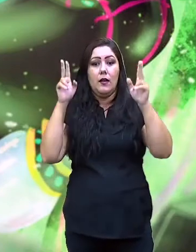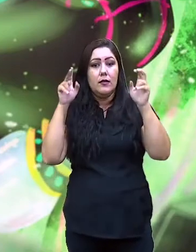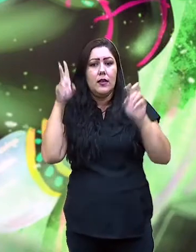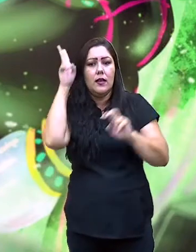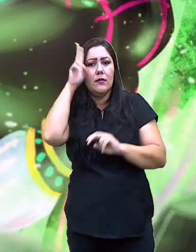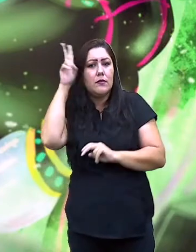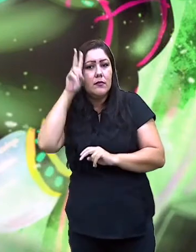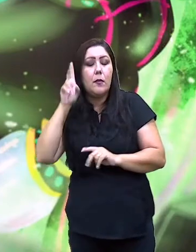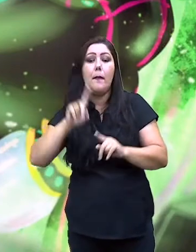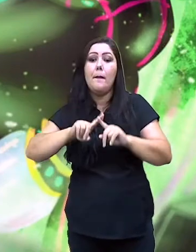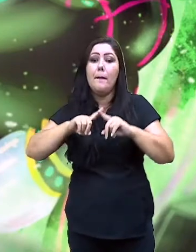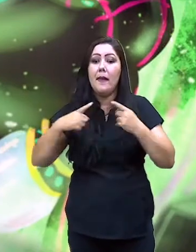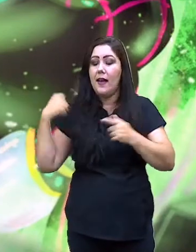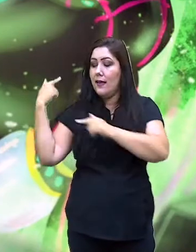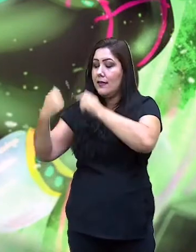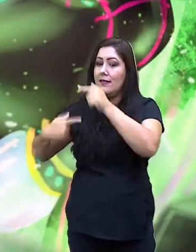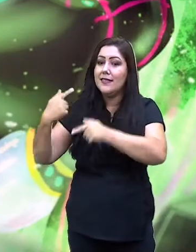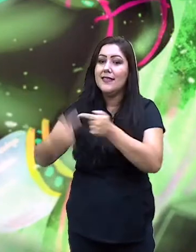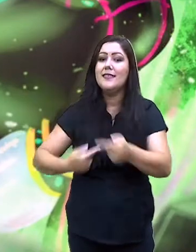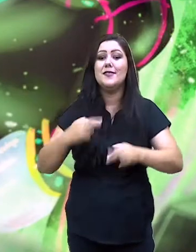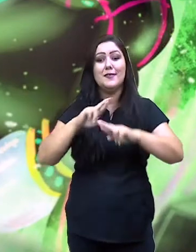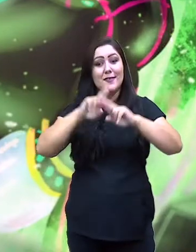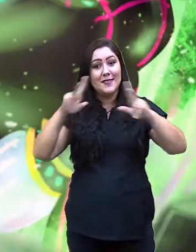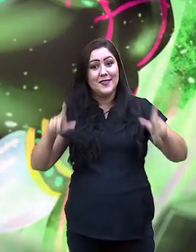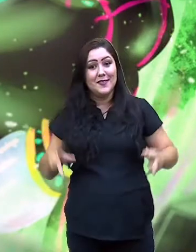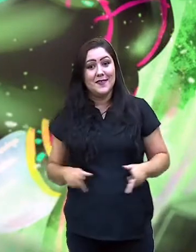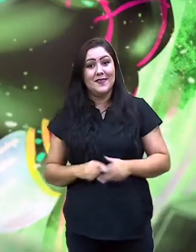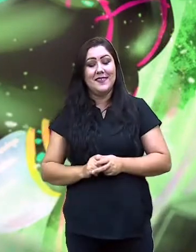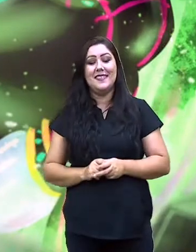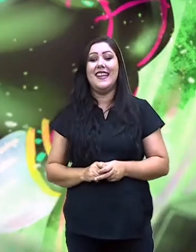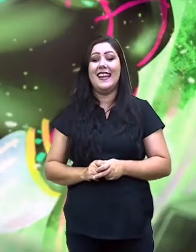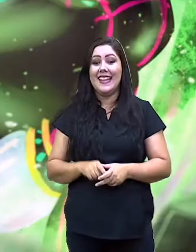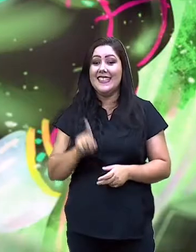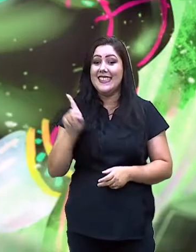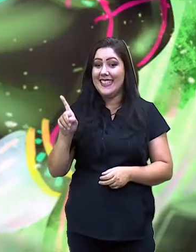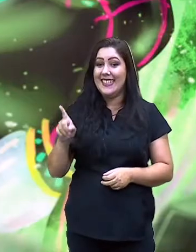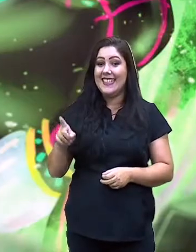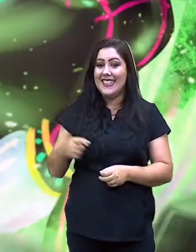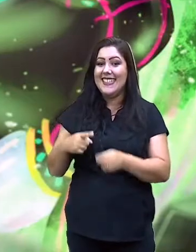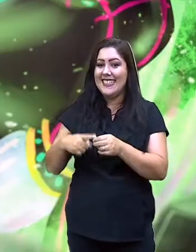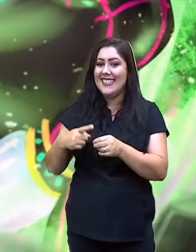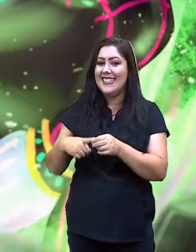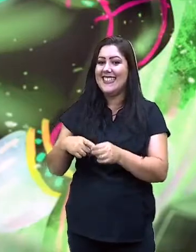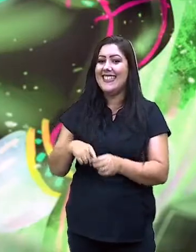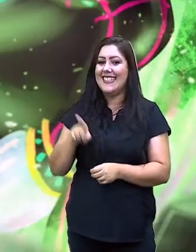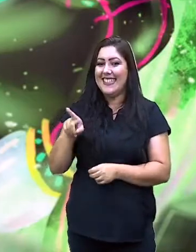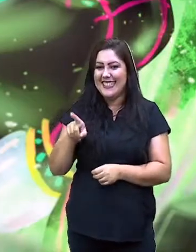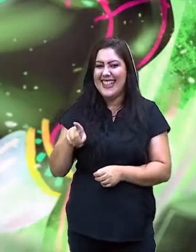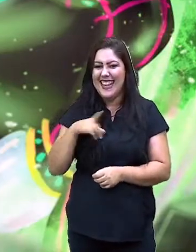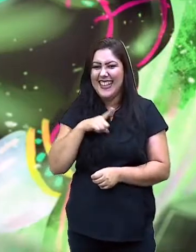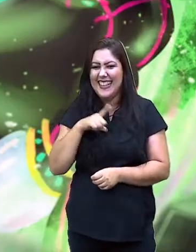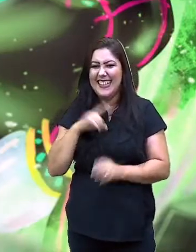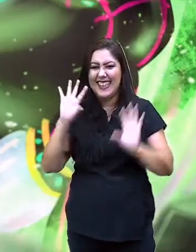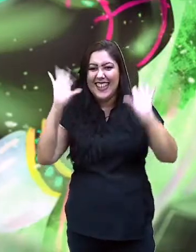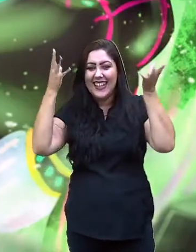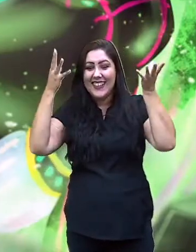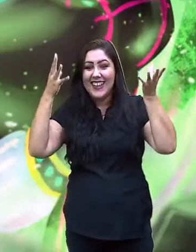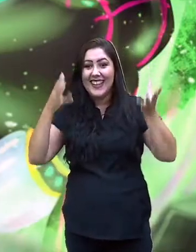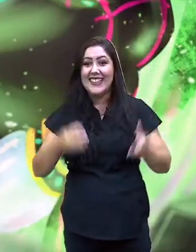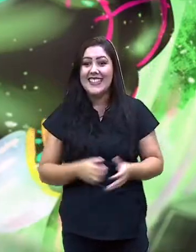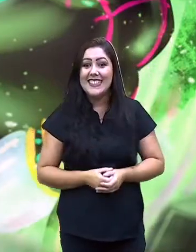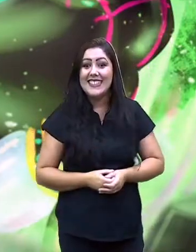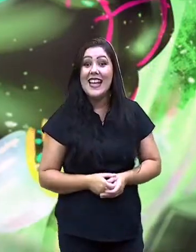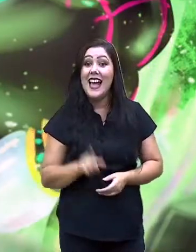com tradições diferentes assim é na cidade de São Geraldo da Perade olha e esse boi pertence